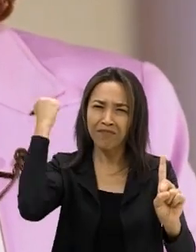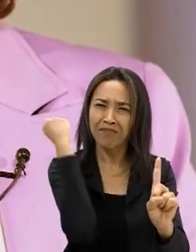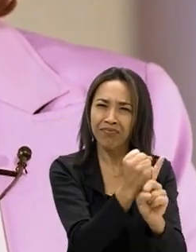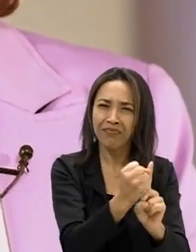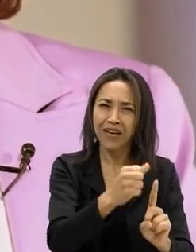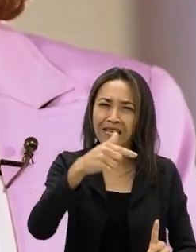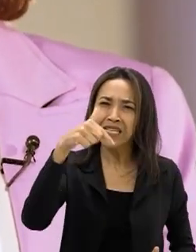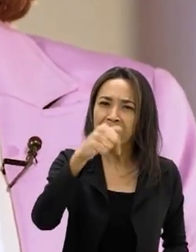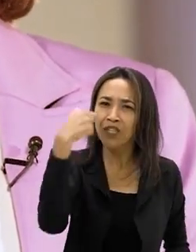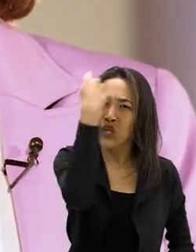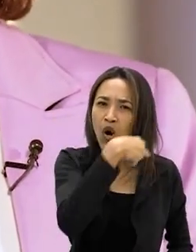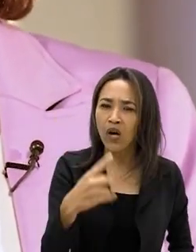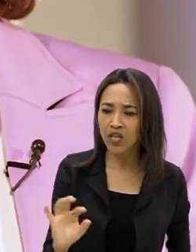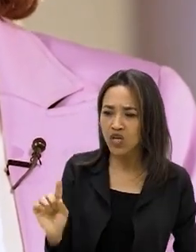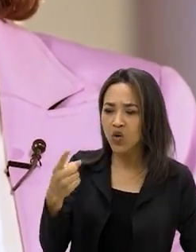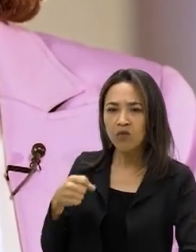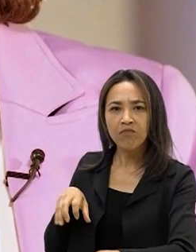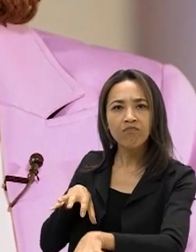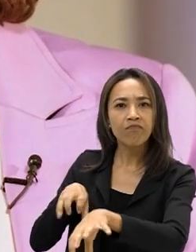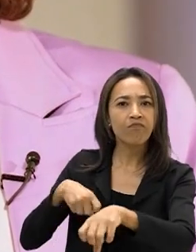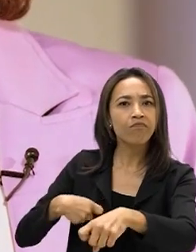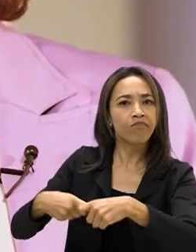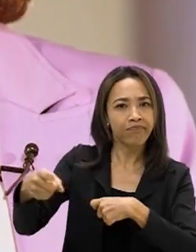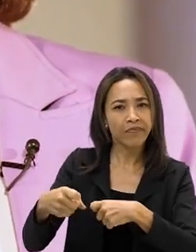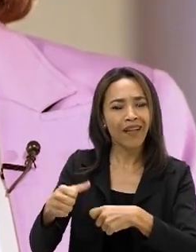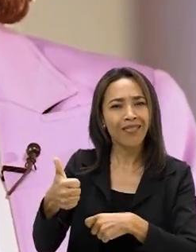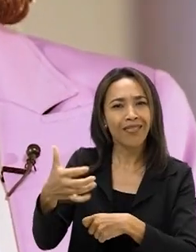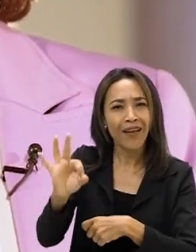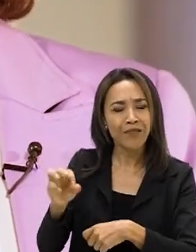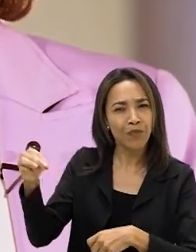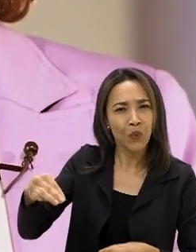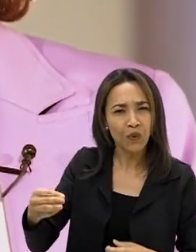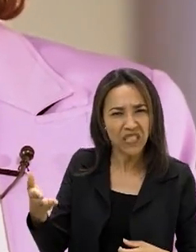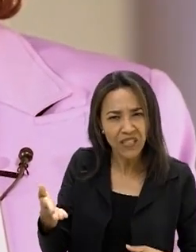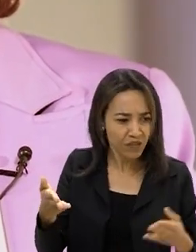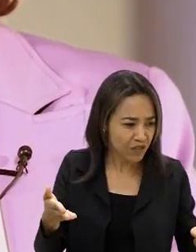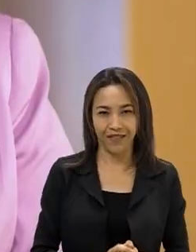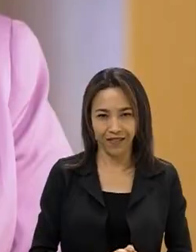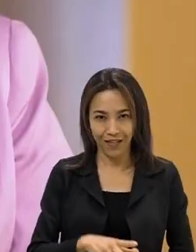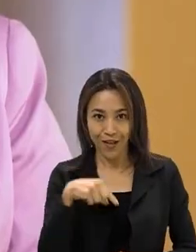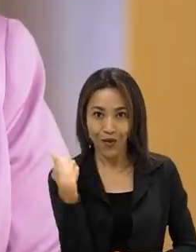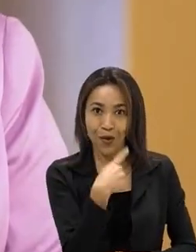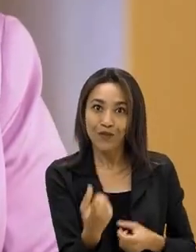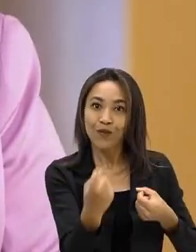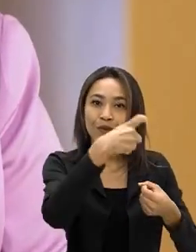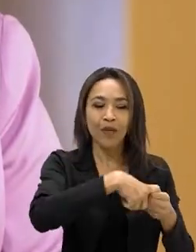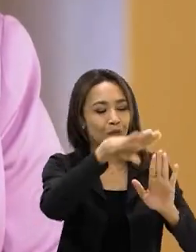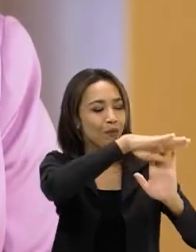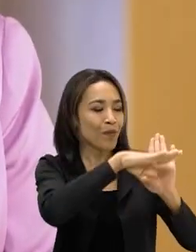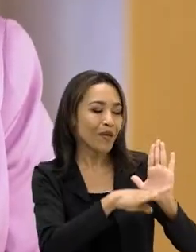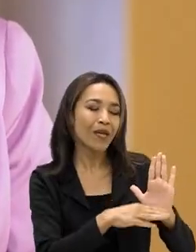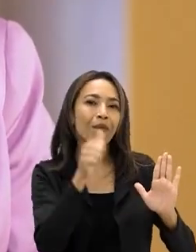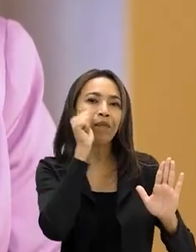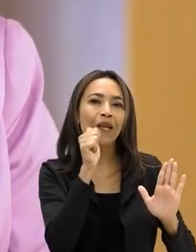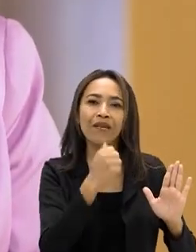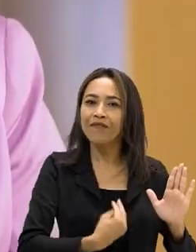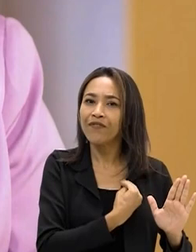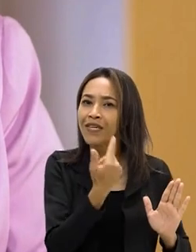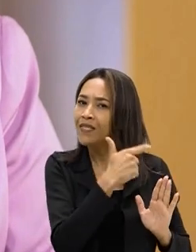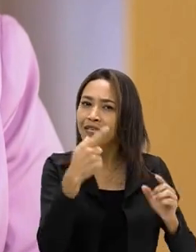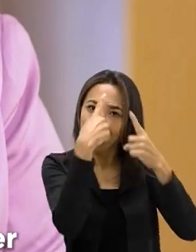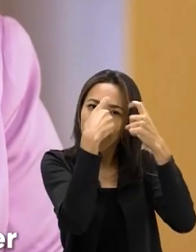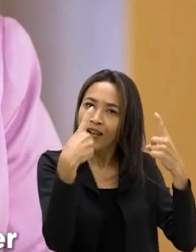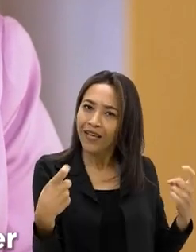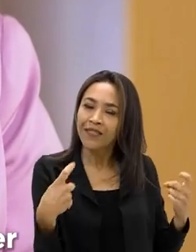sete horas e um estupro a cada dez minutos. Isso tem que parar. Retomamos o programa Mulher Viver-se em